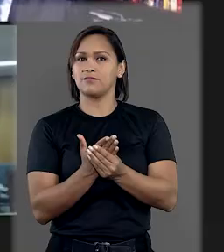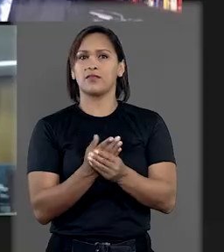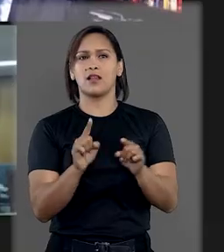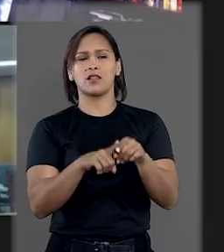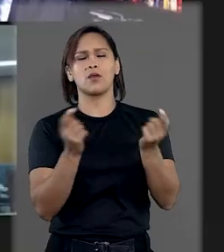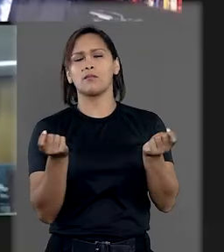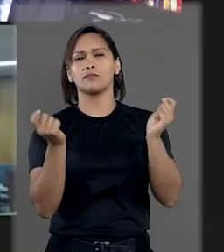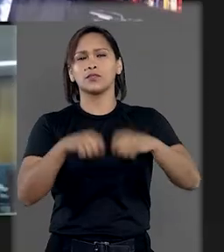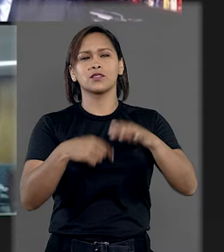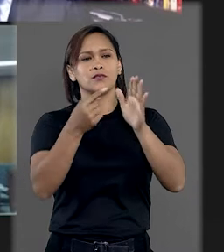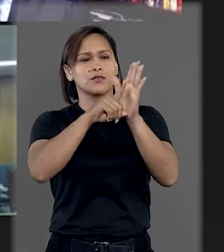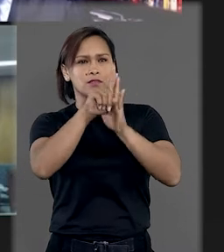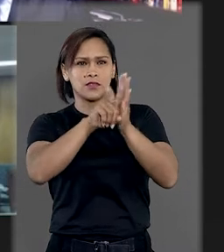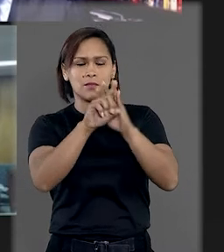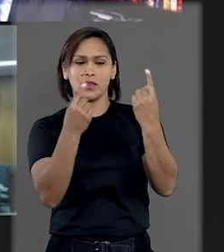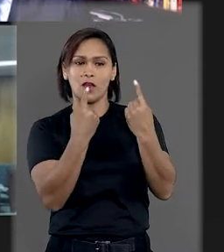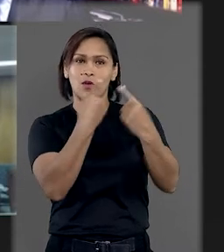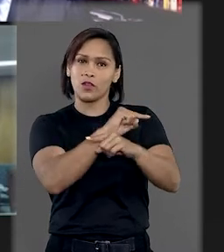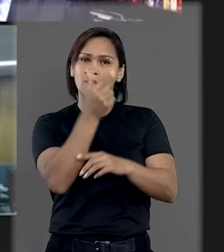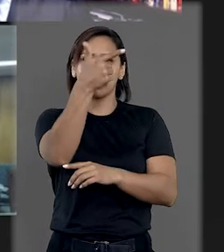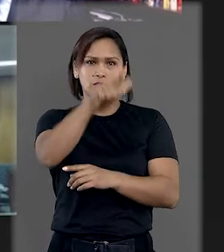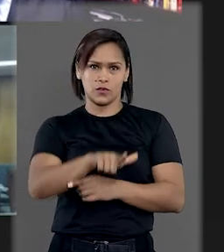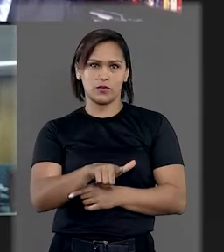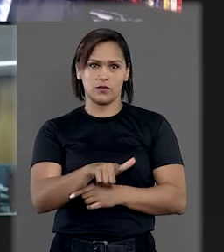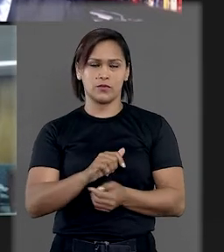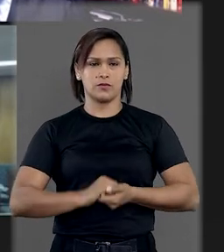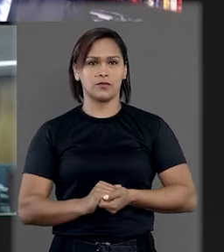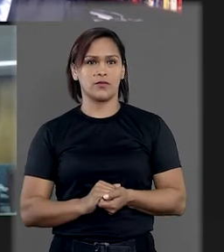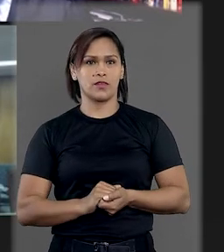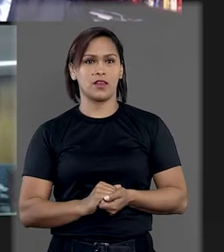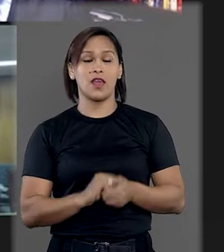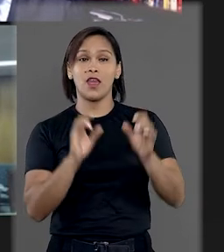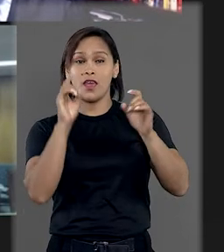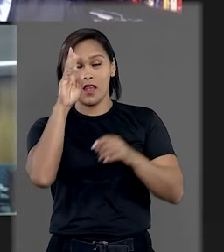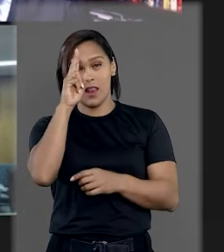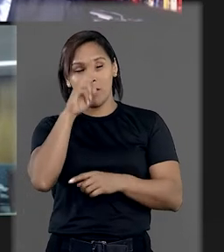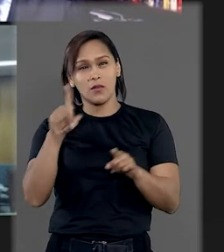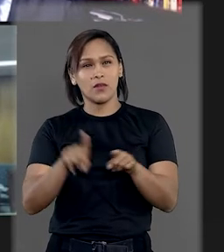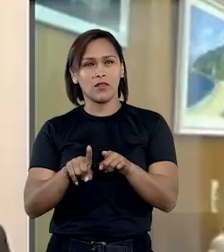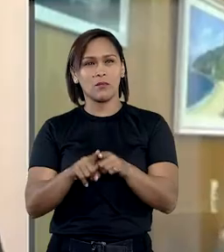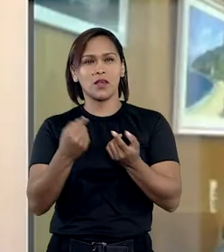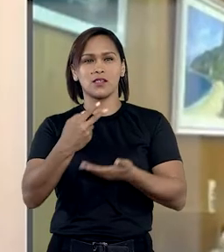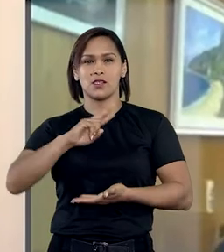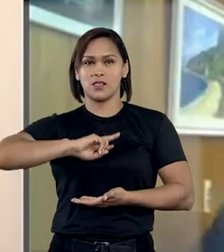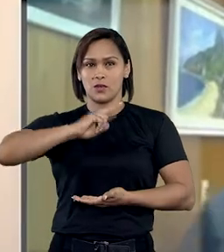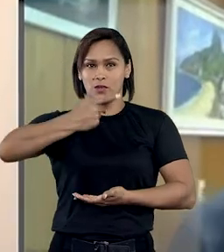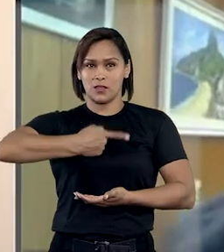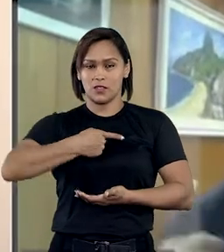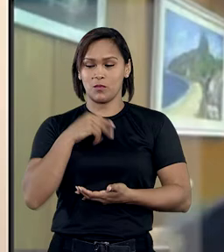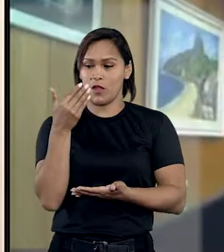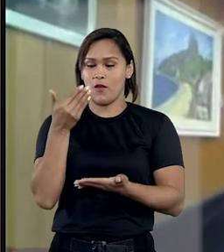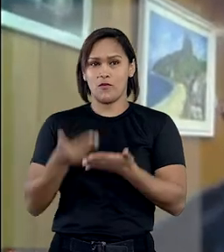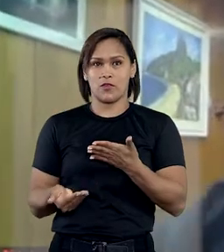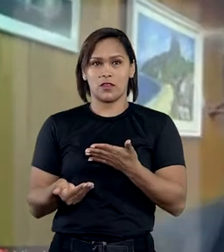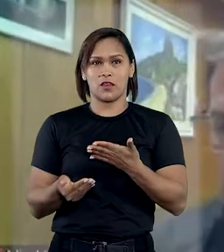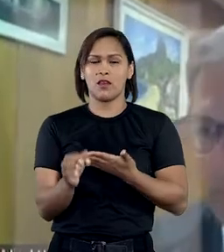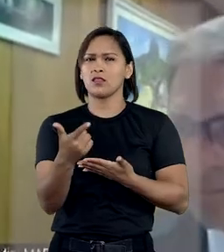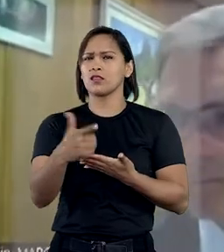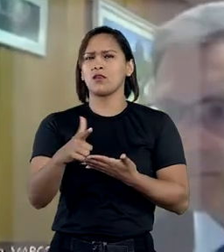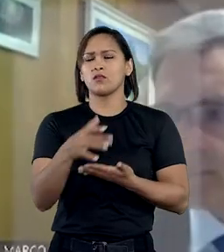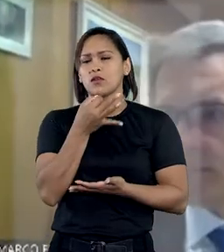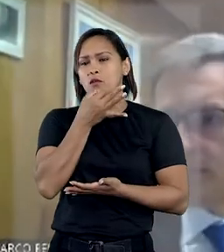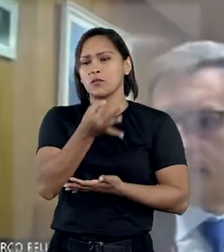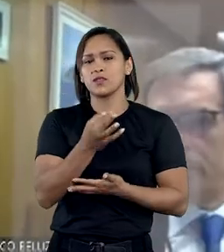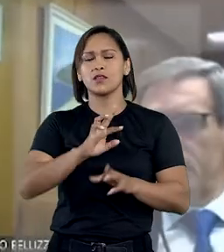ação, não sendo possível examinar a controvérsia novamente. E frisou ainda que, se o transplante foi negado,